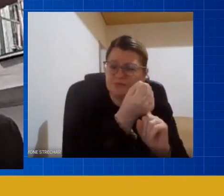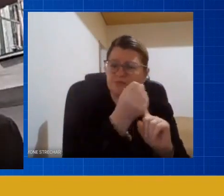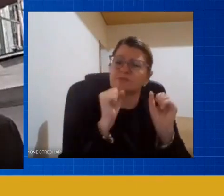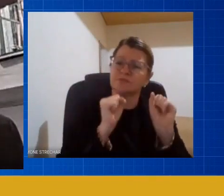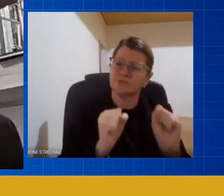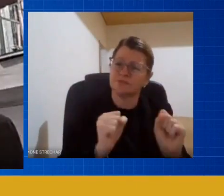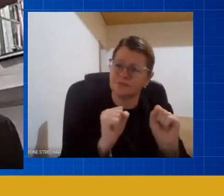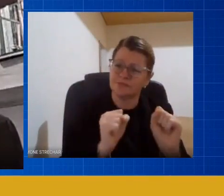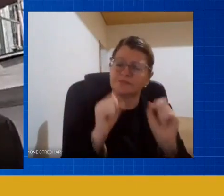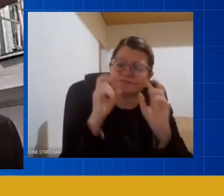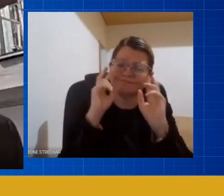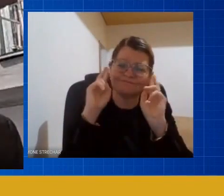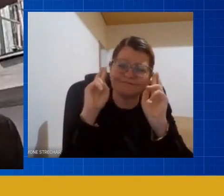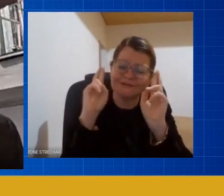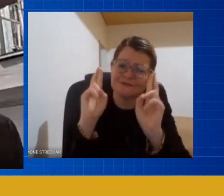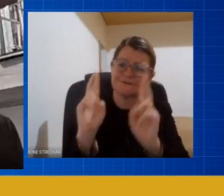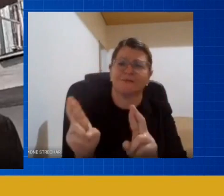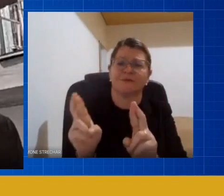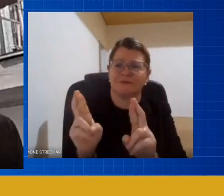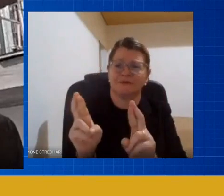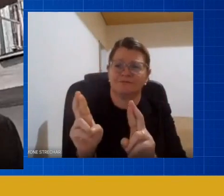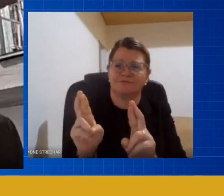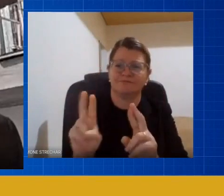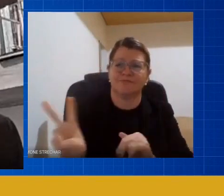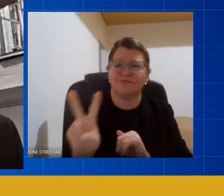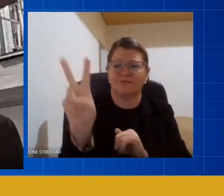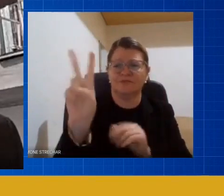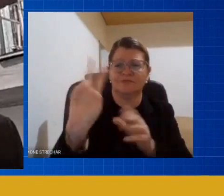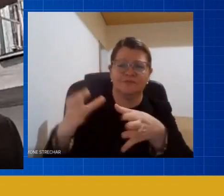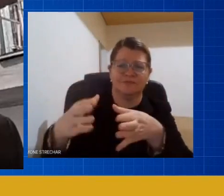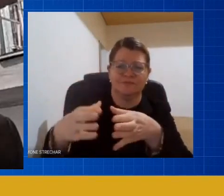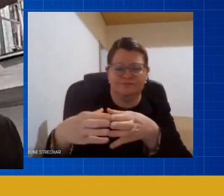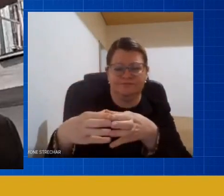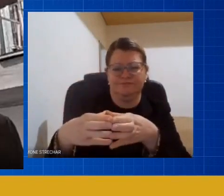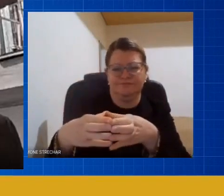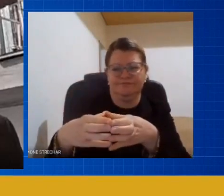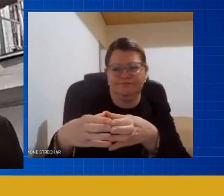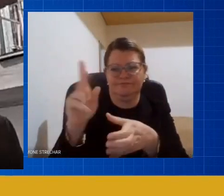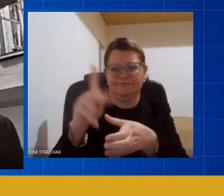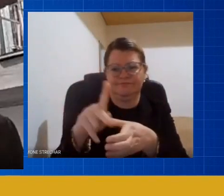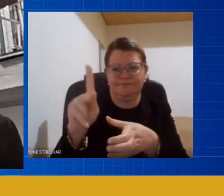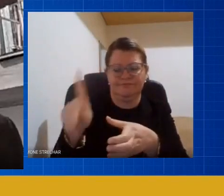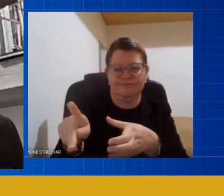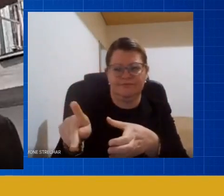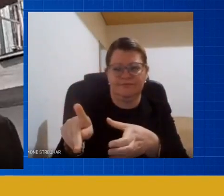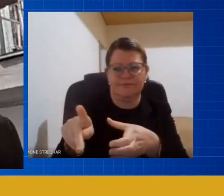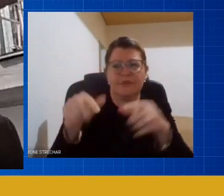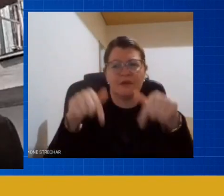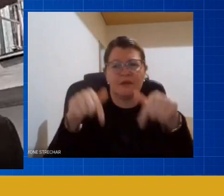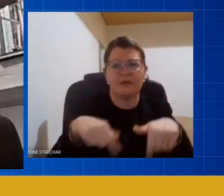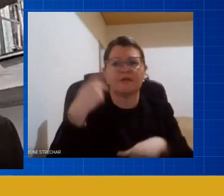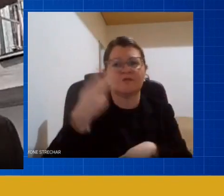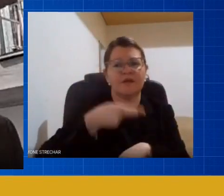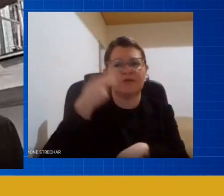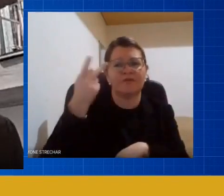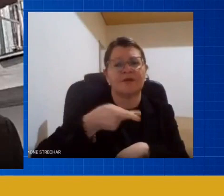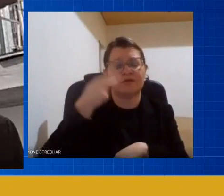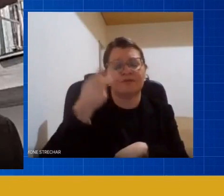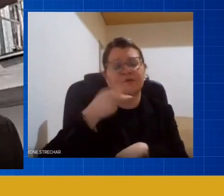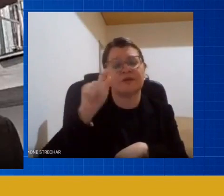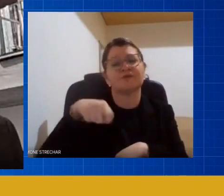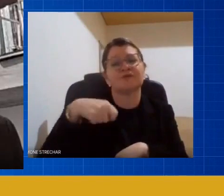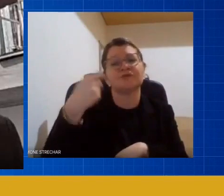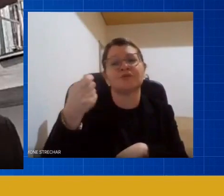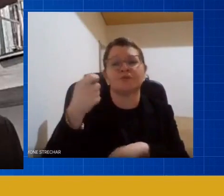classe né um país que se fala muito em educação se fala muito investimento em educação mas sempre